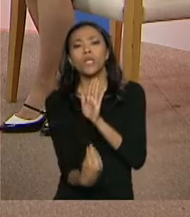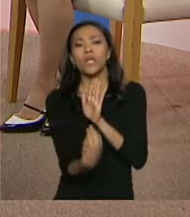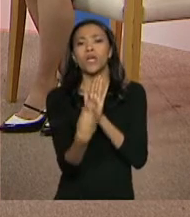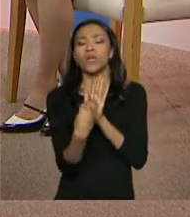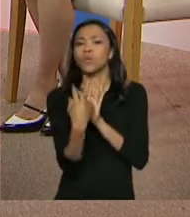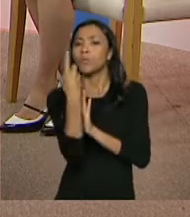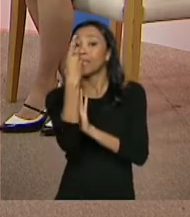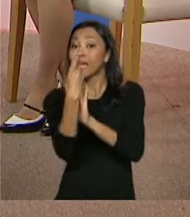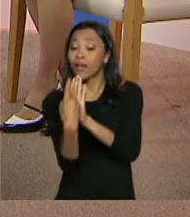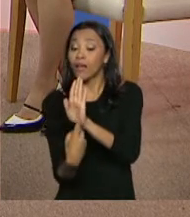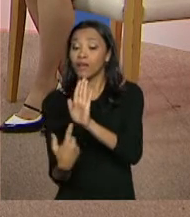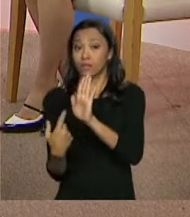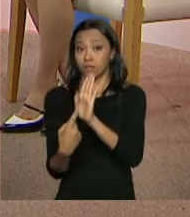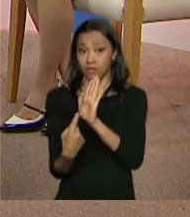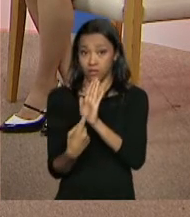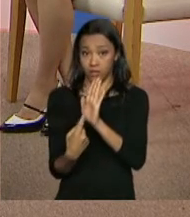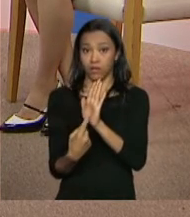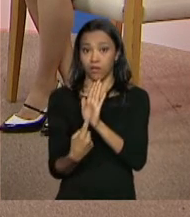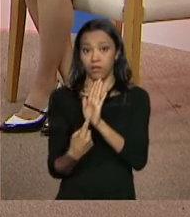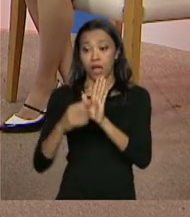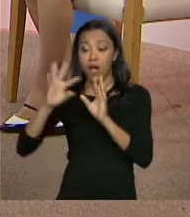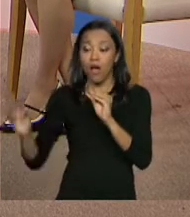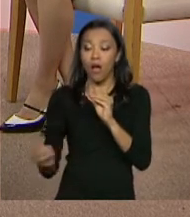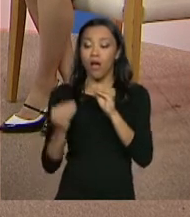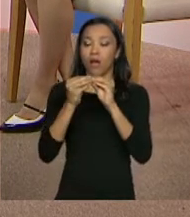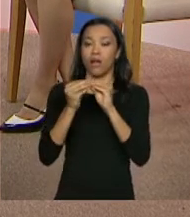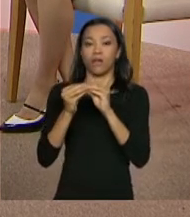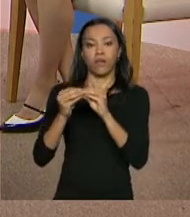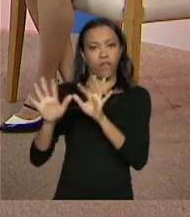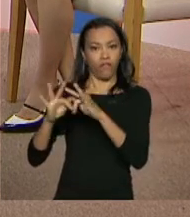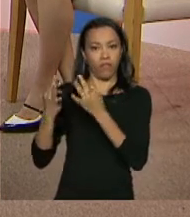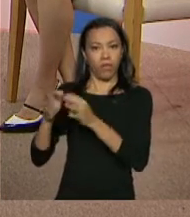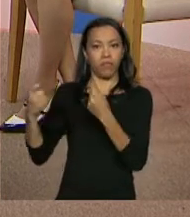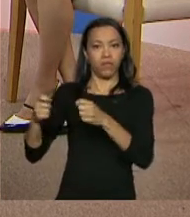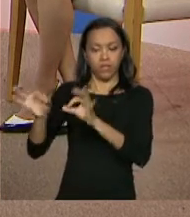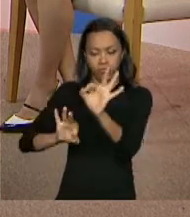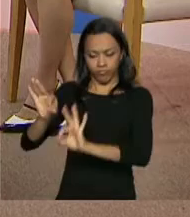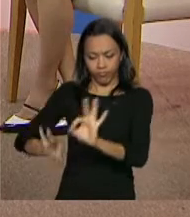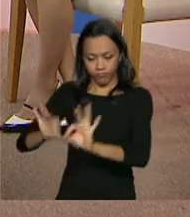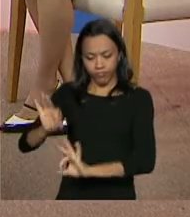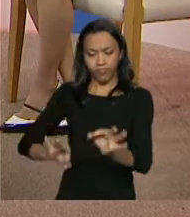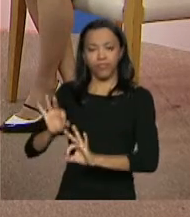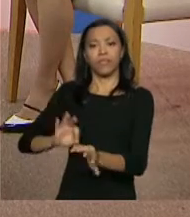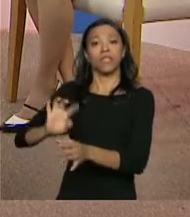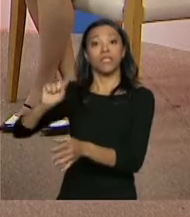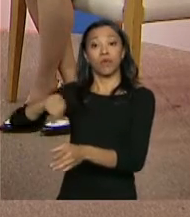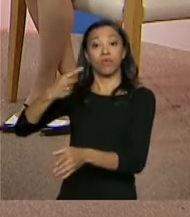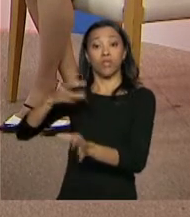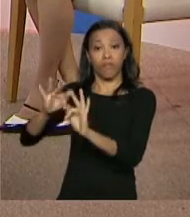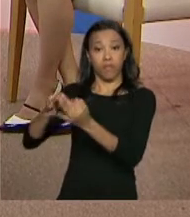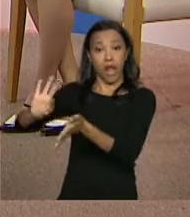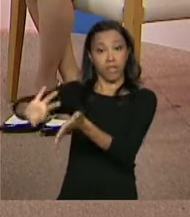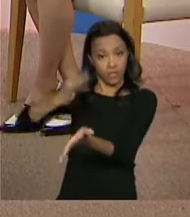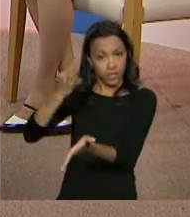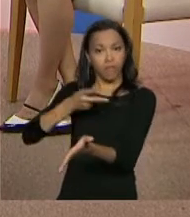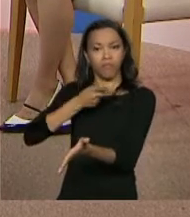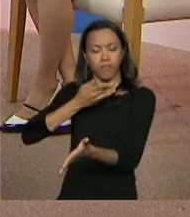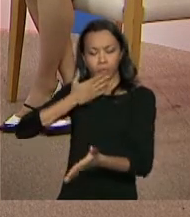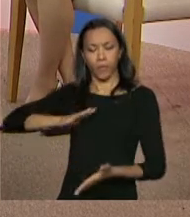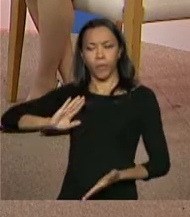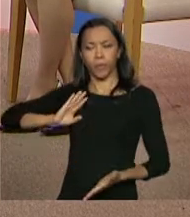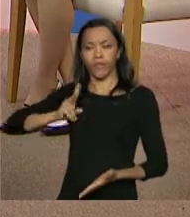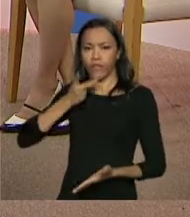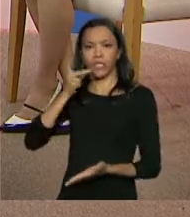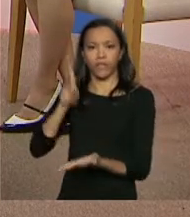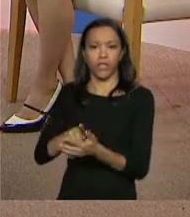declaração adicional que a família tem que fazer e assinar para dizer que está falando a verdade. Porque isso aí garante mais ainda que se a